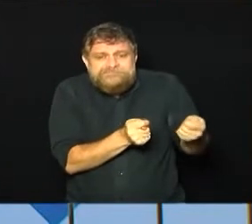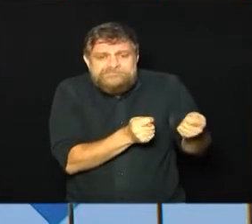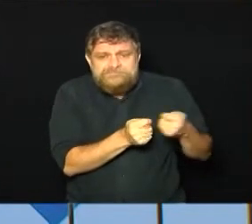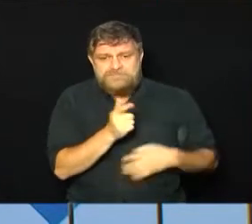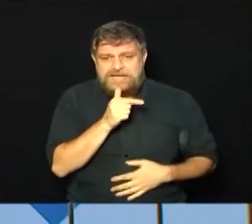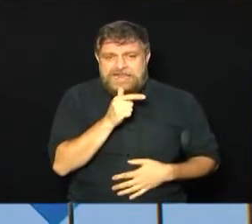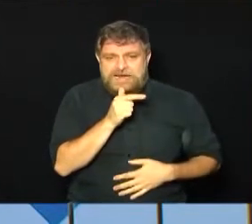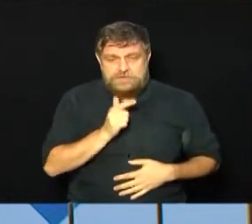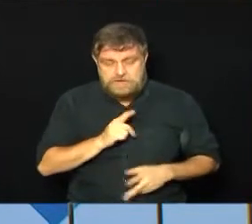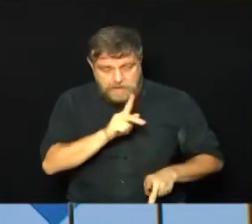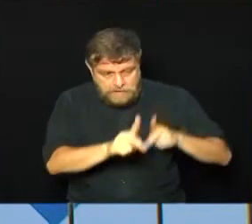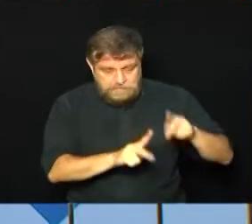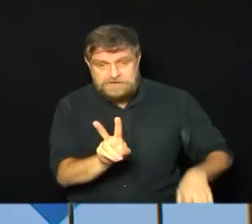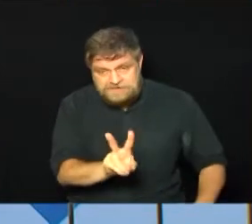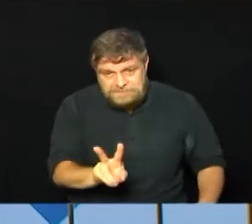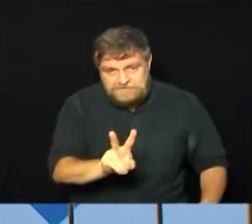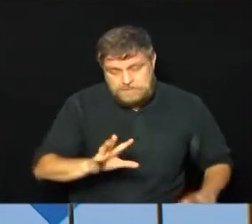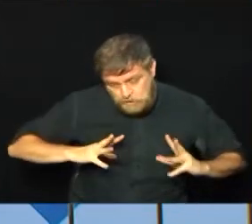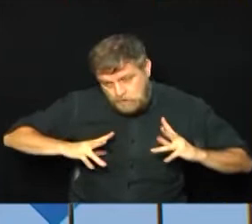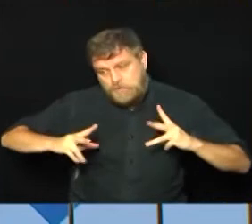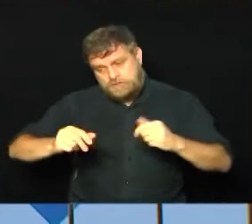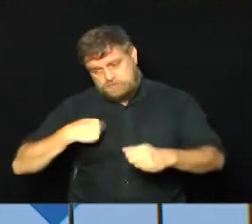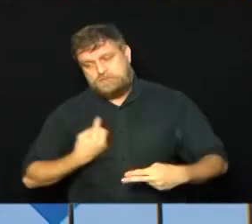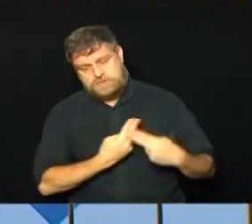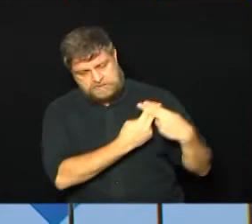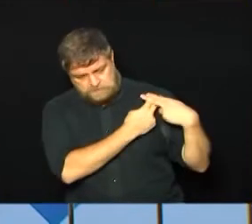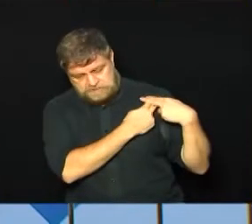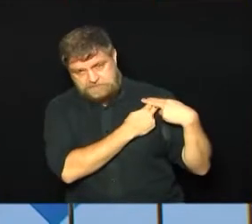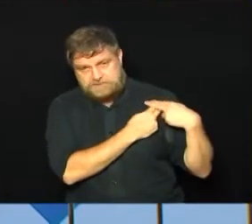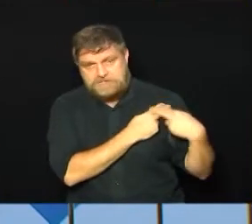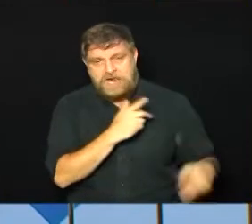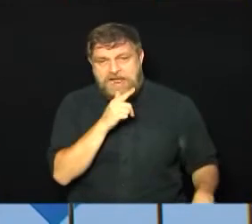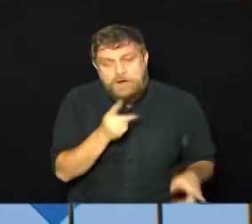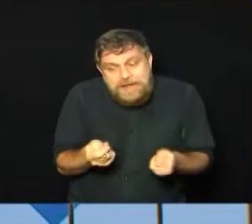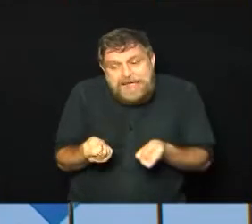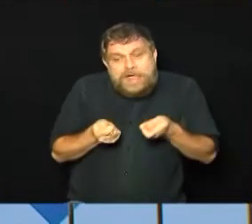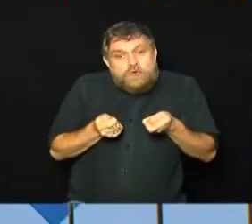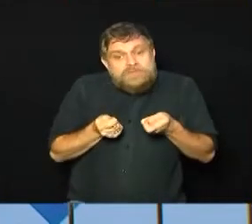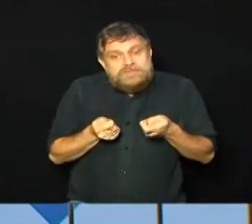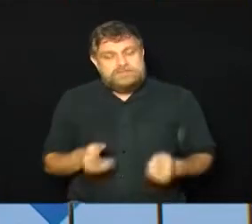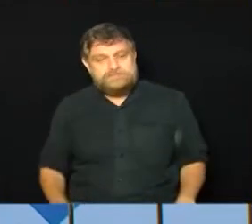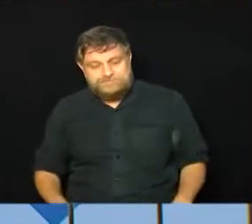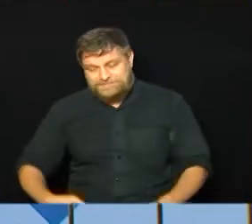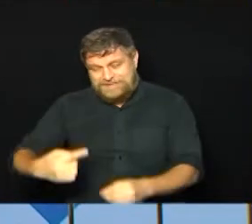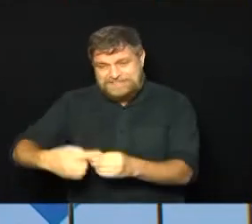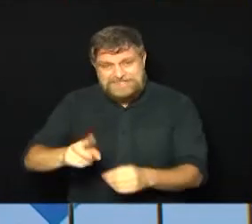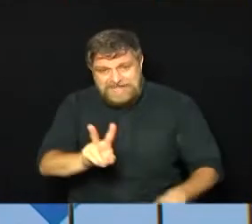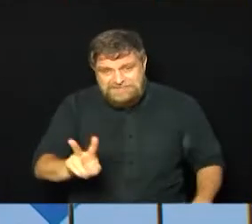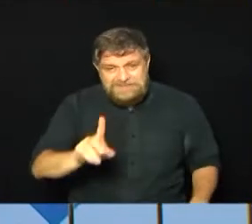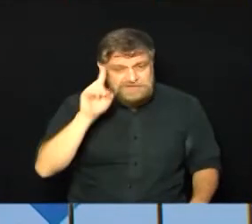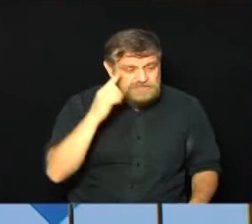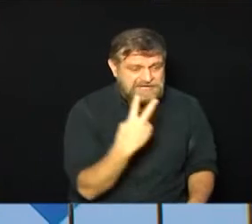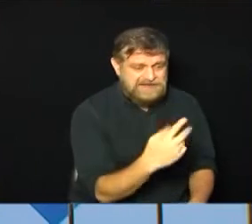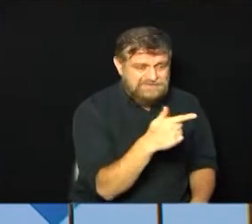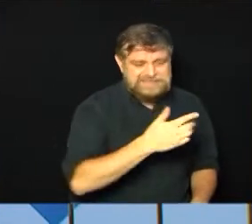água. Não só a população de Valinhas, mas como todos nós temos que economizar água, né? A cidade estava, desde o dia 27 de agosto